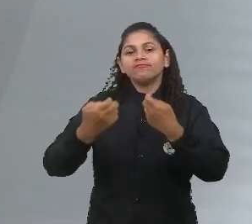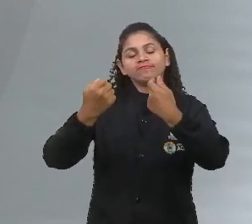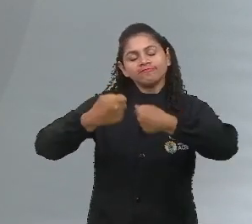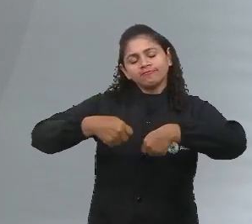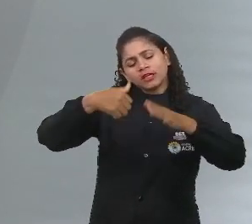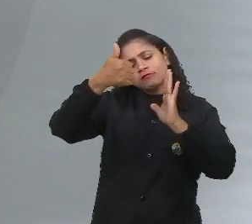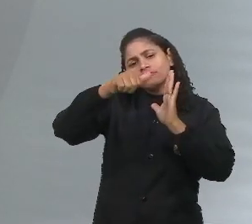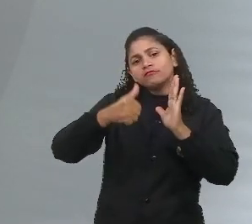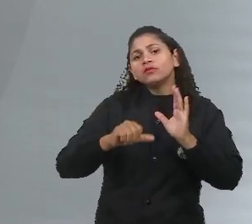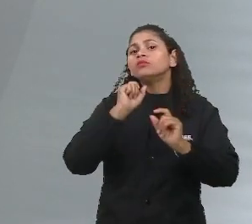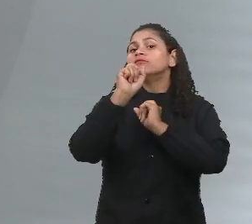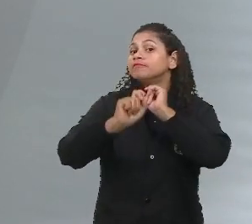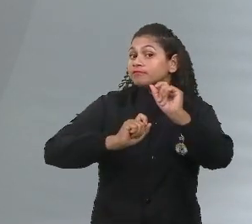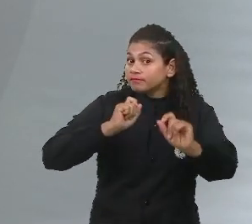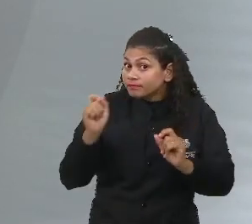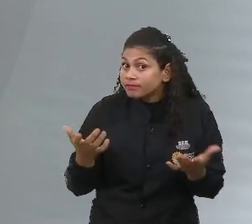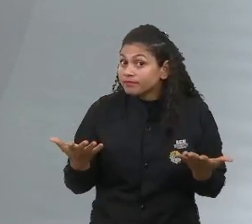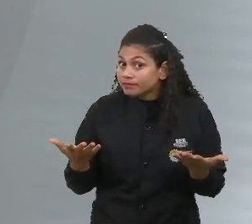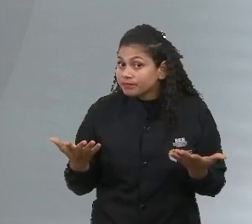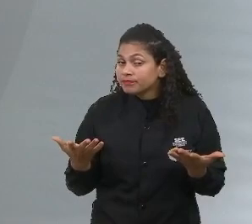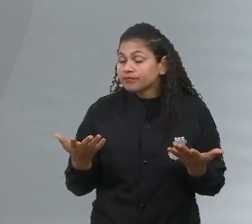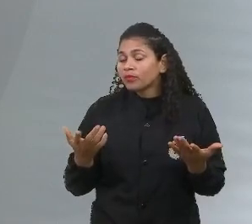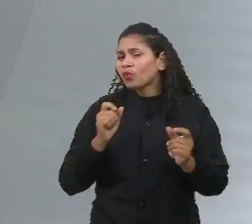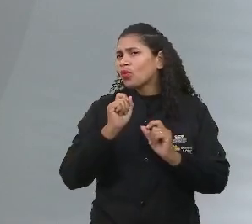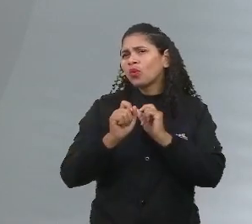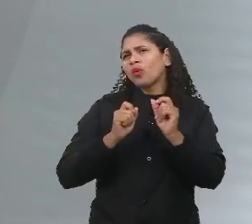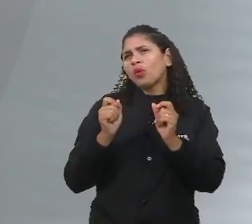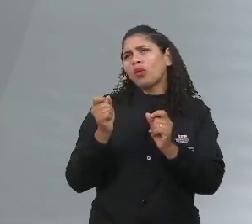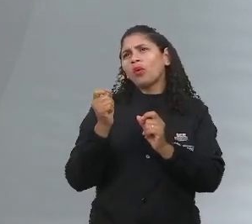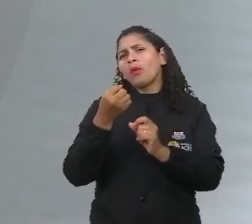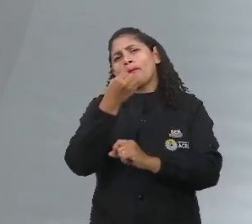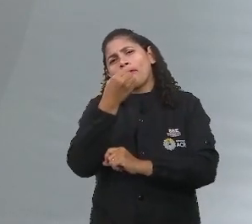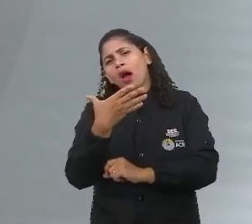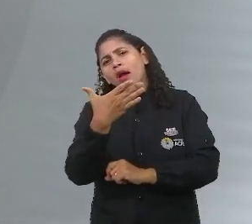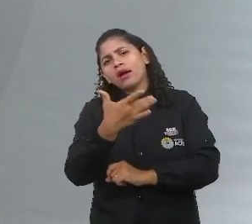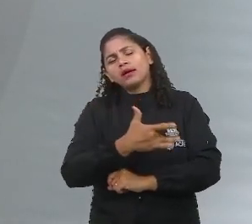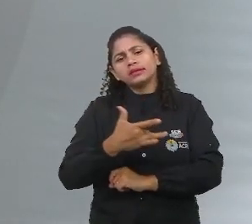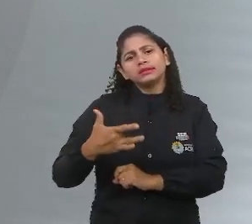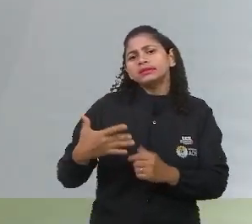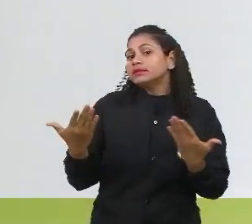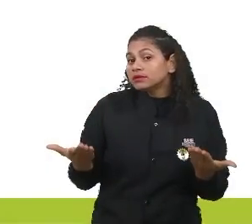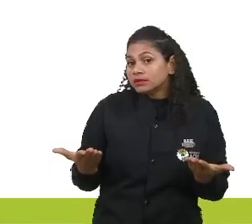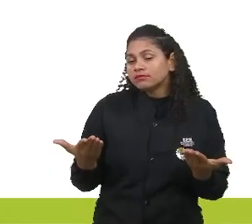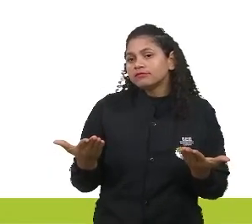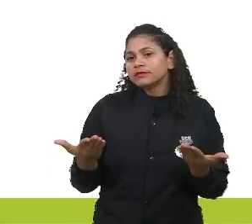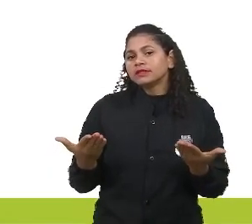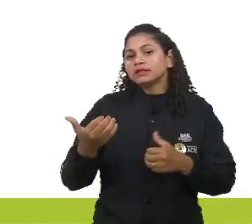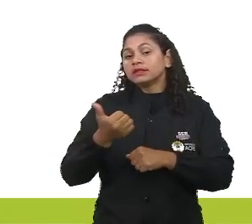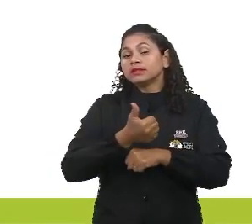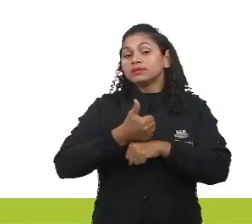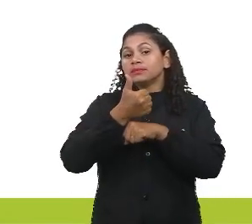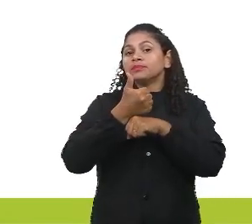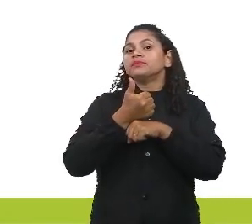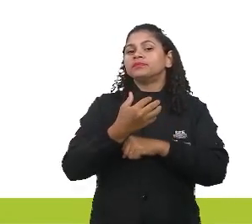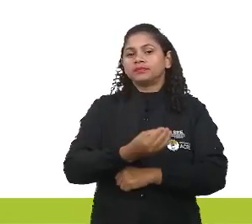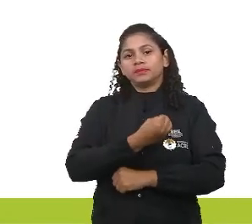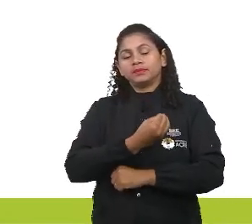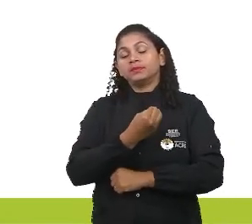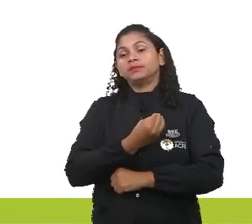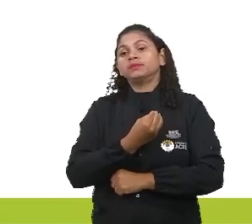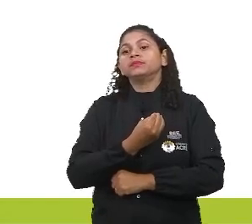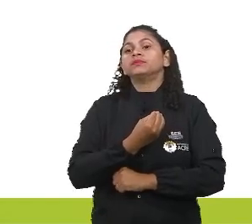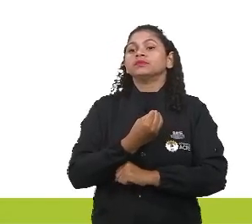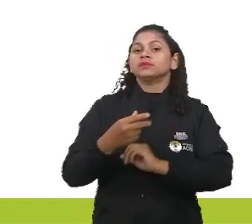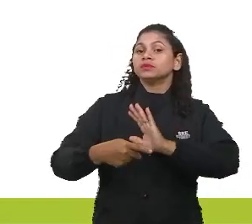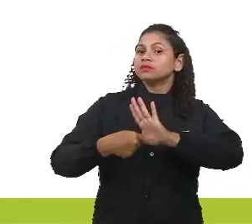analisar o quê? O que seria esse bem-estar? Como que eu posso fazer essa mensuração? A partir da qualidade de vida. Qualidade de vida é essa que vai ser